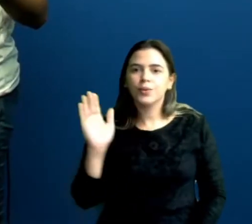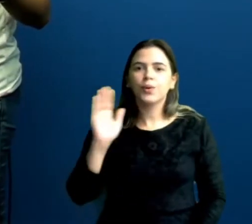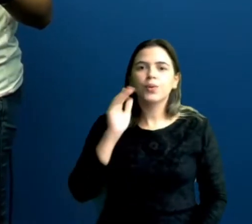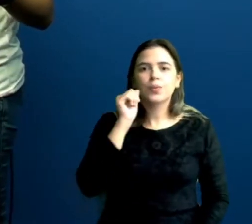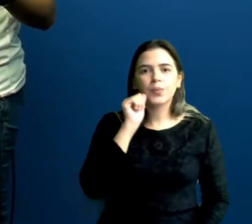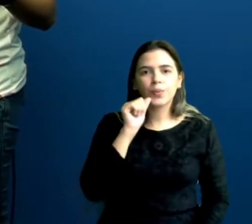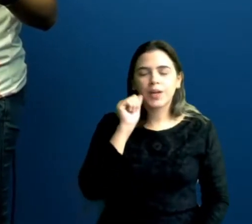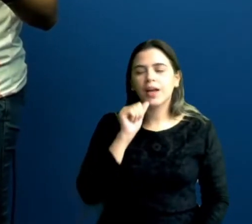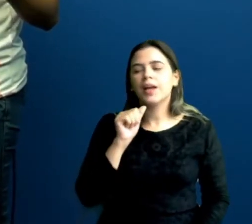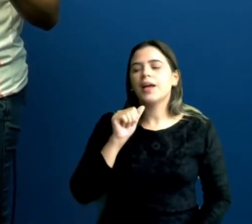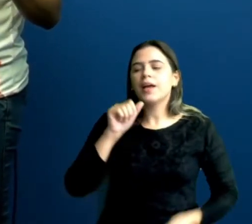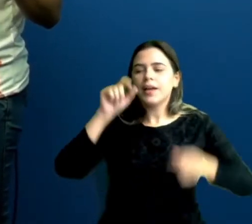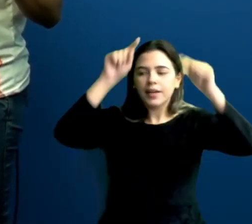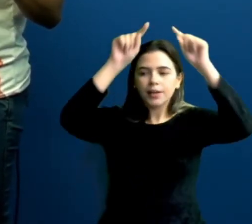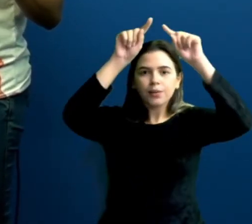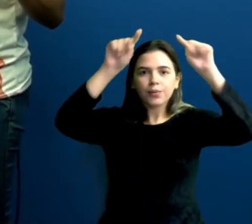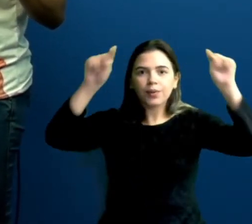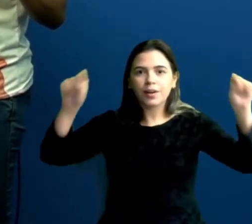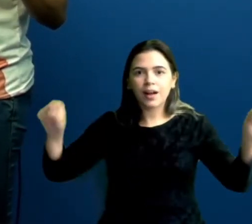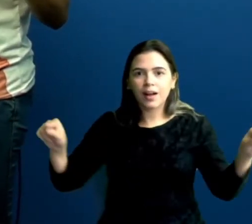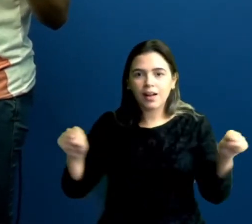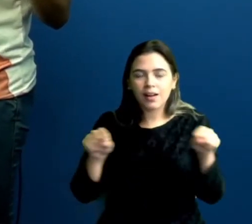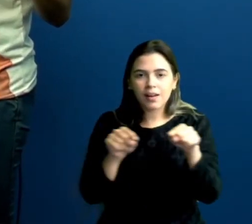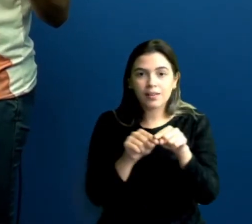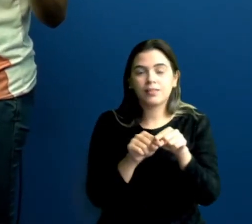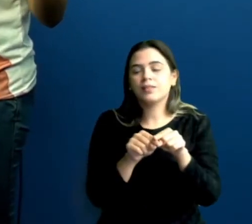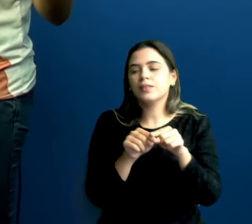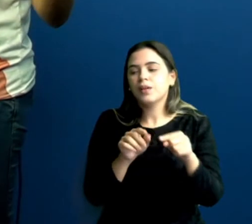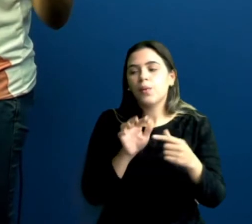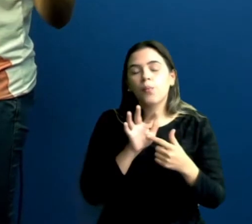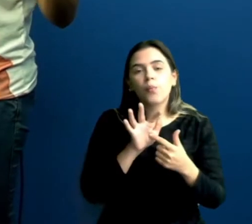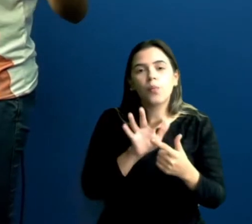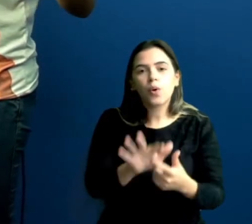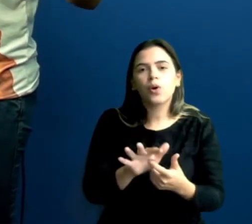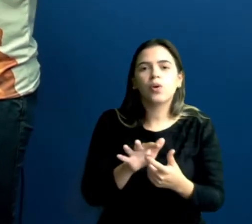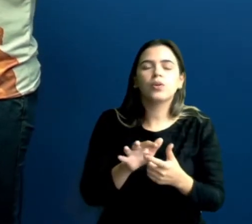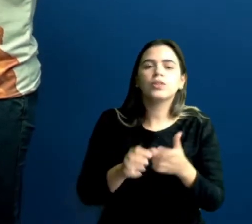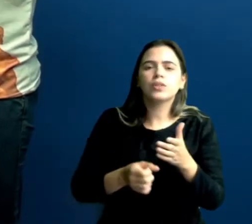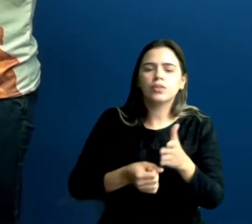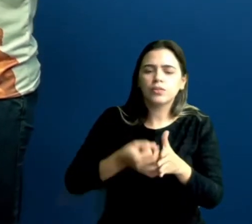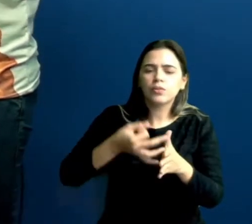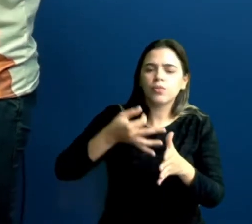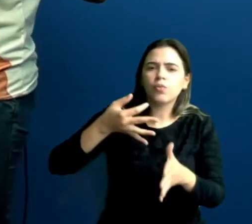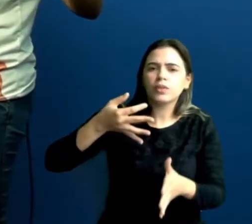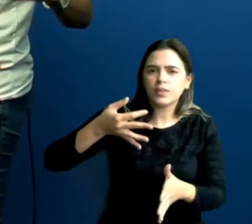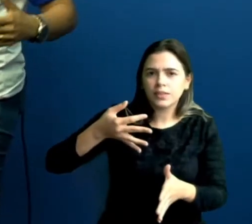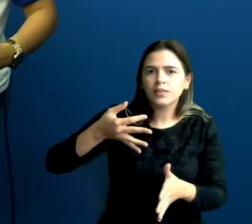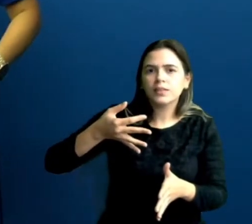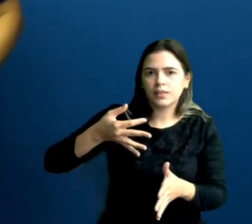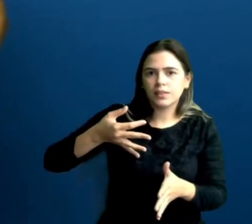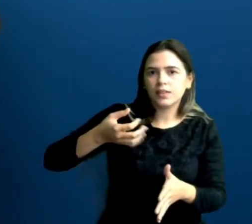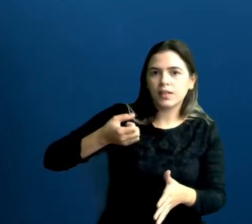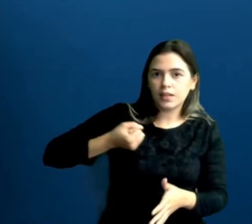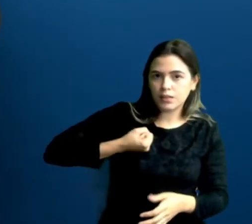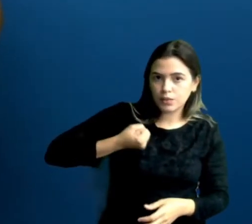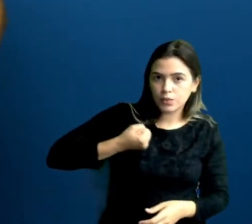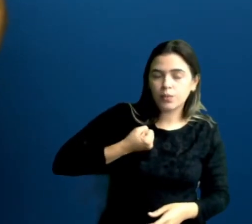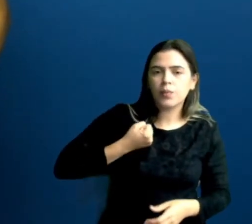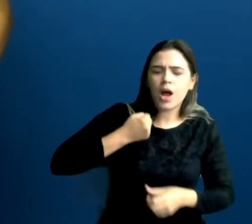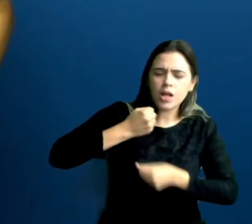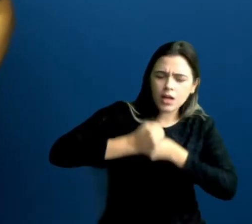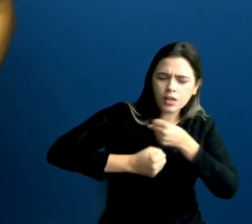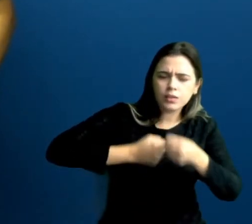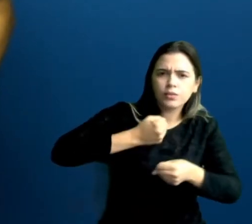gráfico da pirâmide etária mostra dados ao longo dos anos. Então, cada